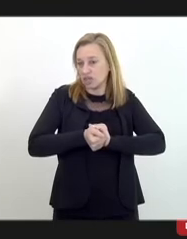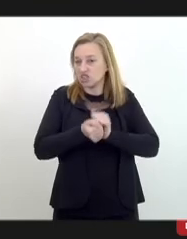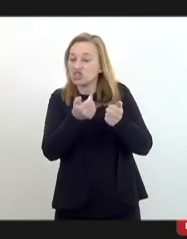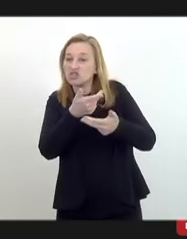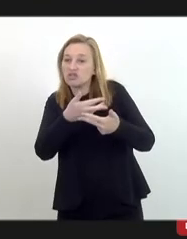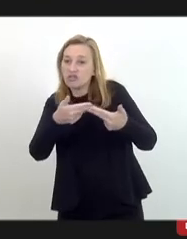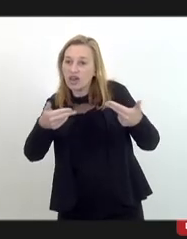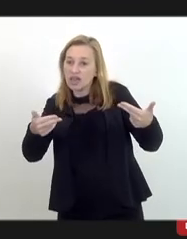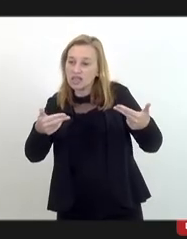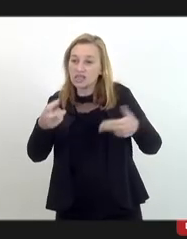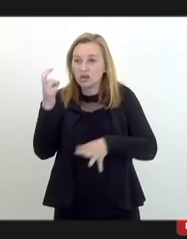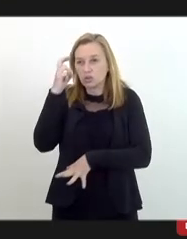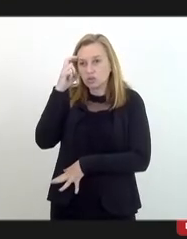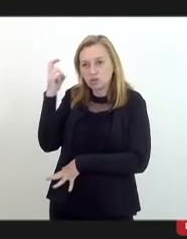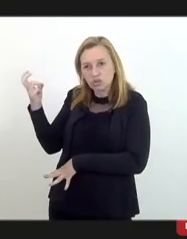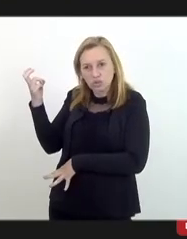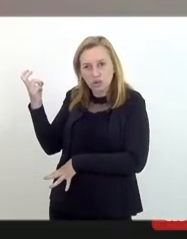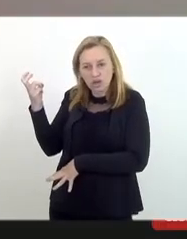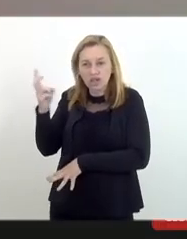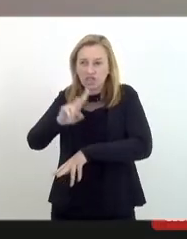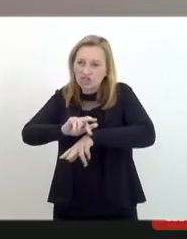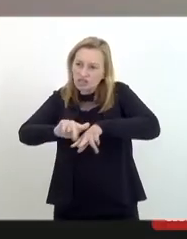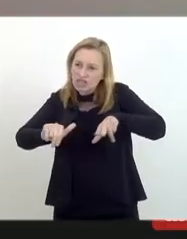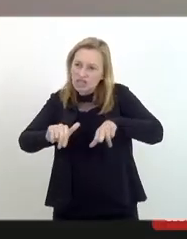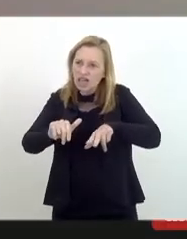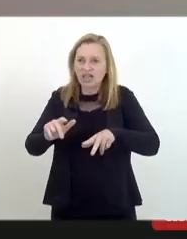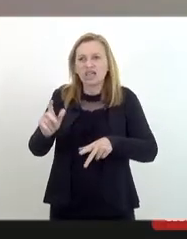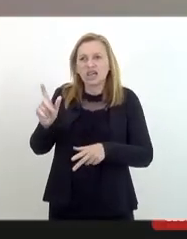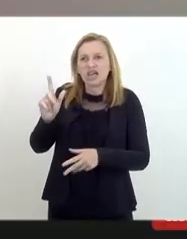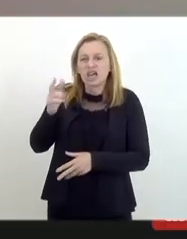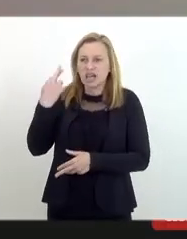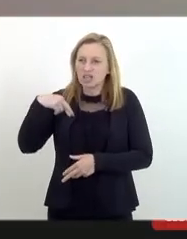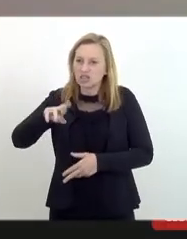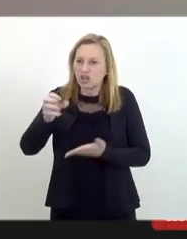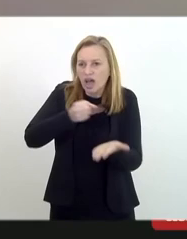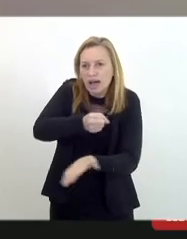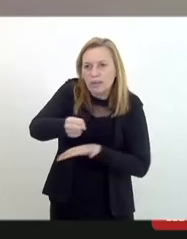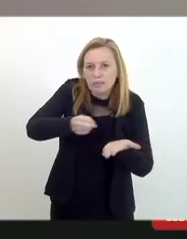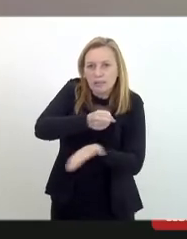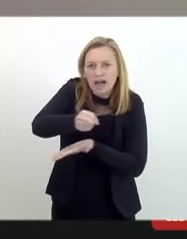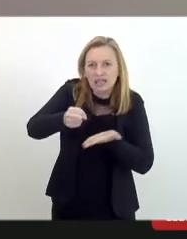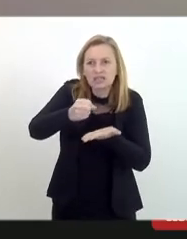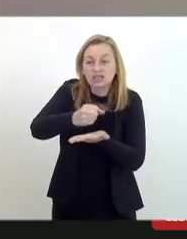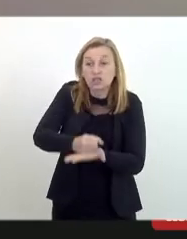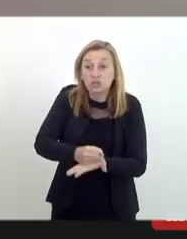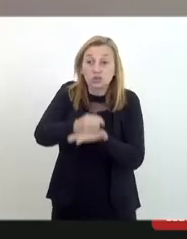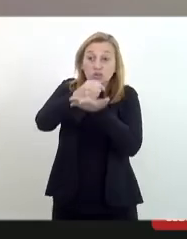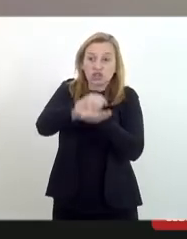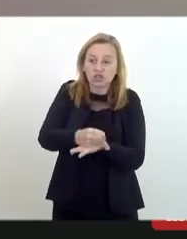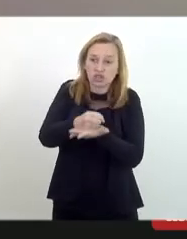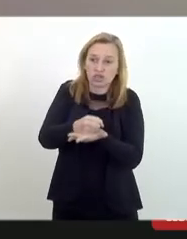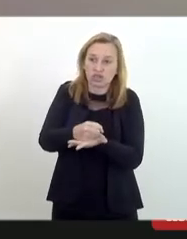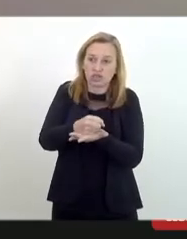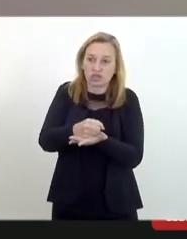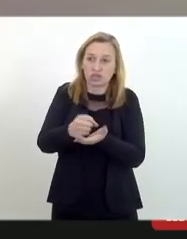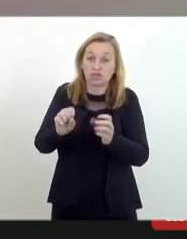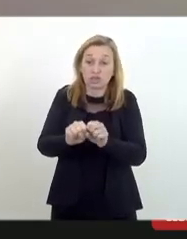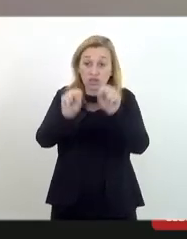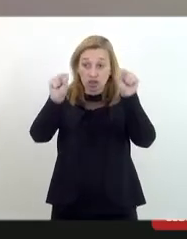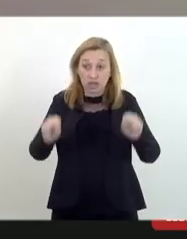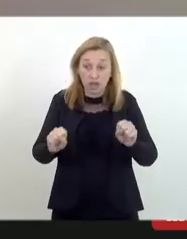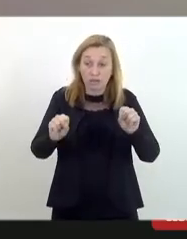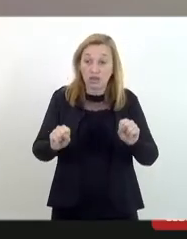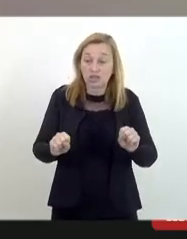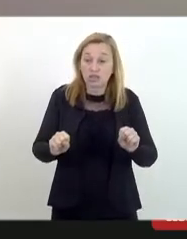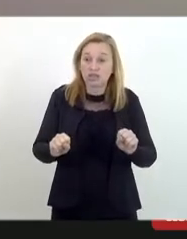cultural a diversidade religiosa é uma das bases de sustentação do regime democrático de direito é